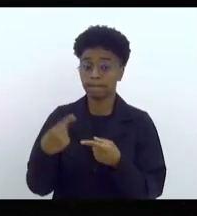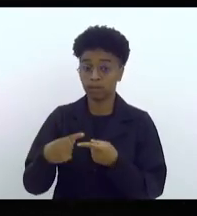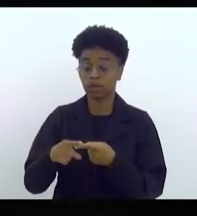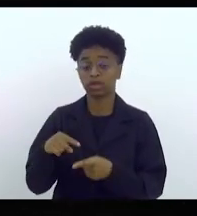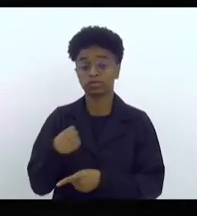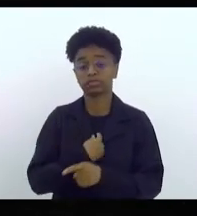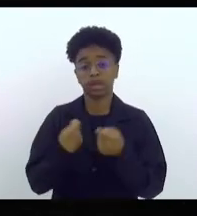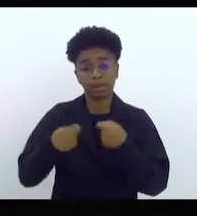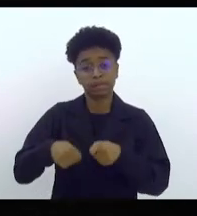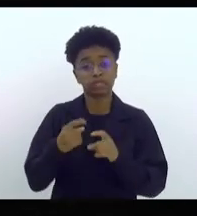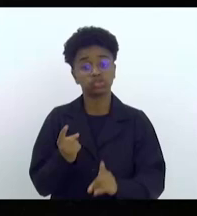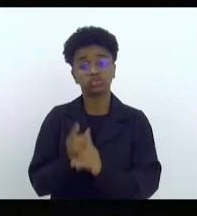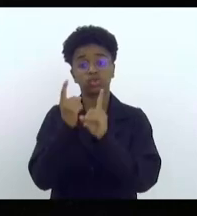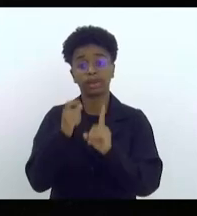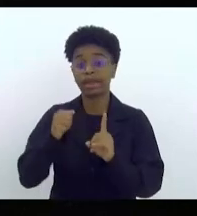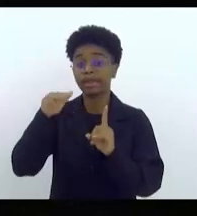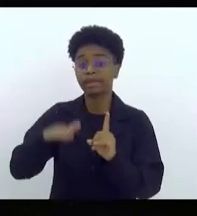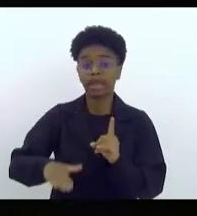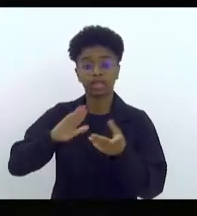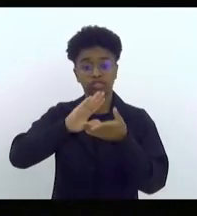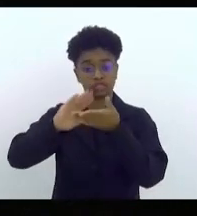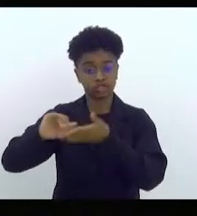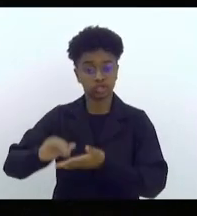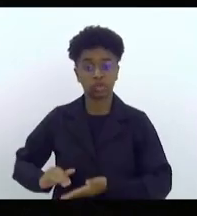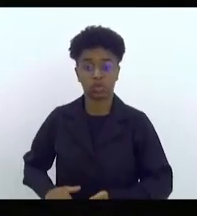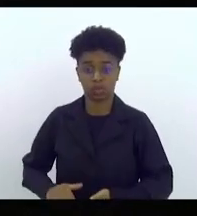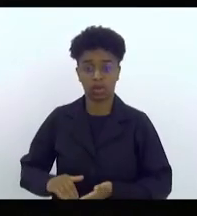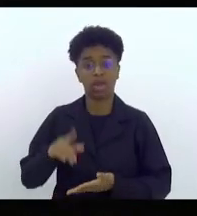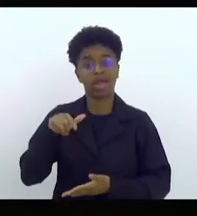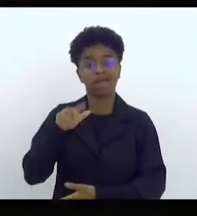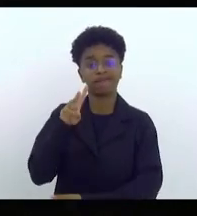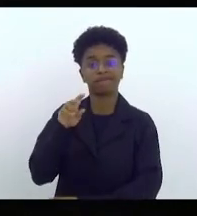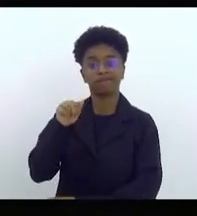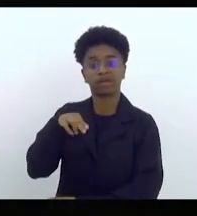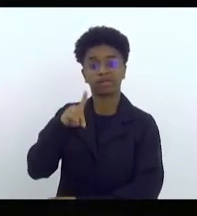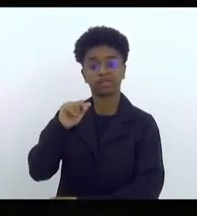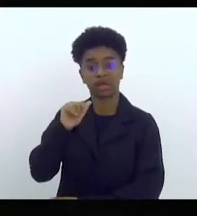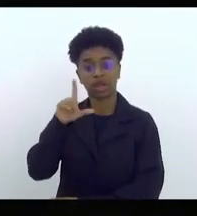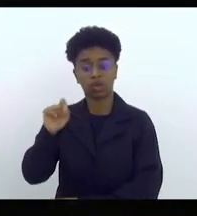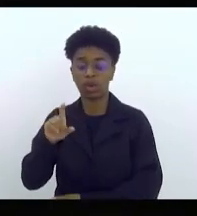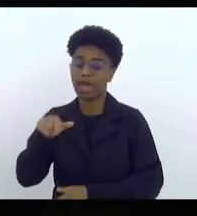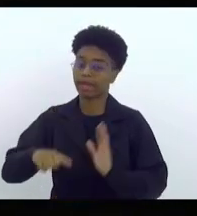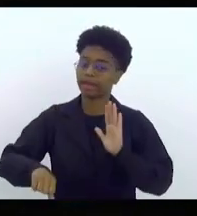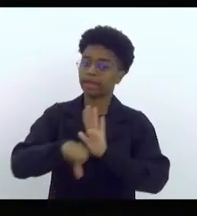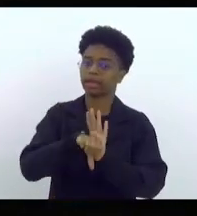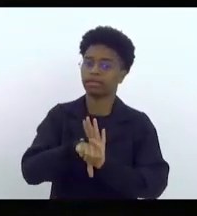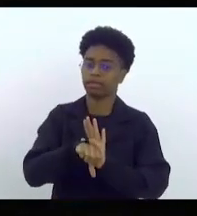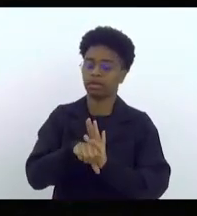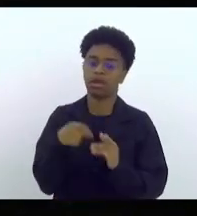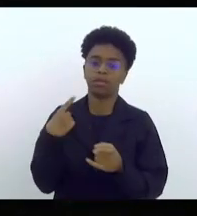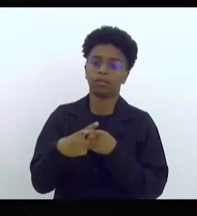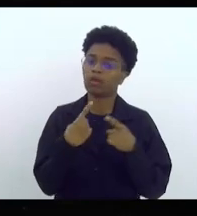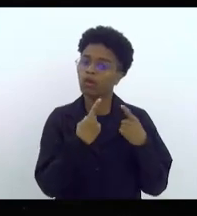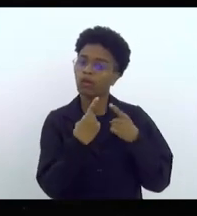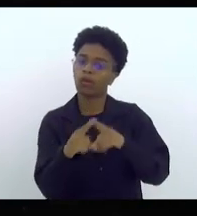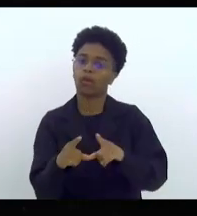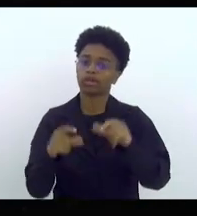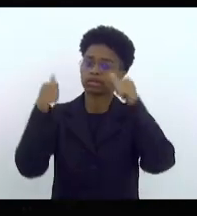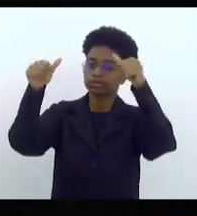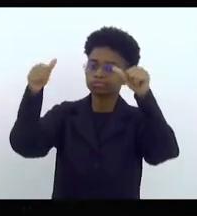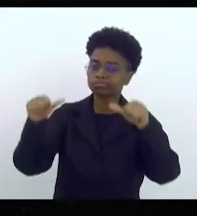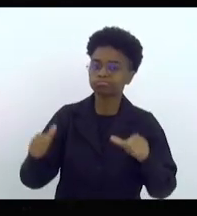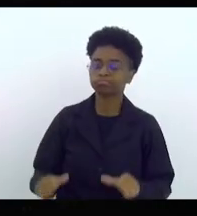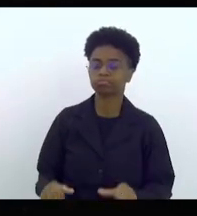a gente precisa descobrir quem é que cometeu esse ato de vandalismo, esse ato criminoso contra essa exposição